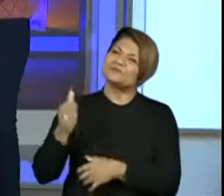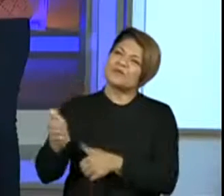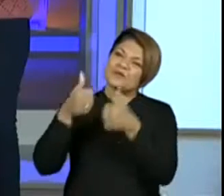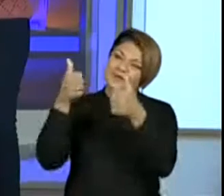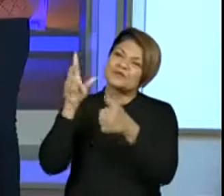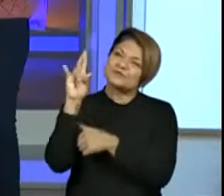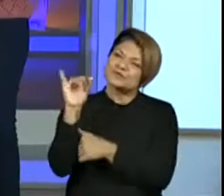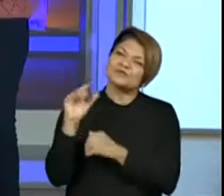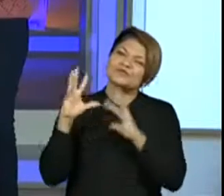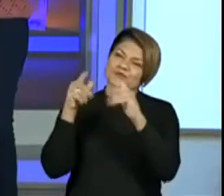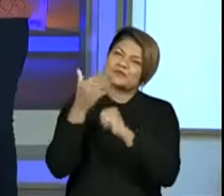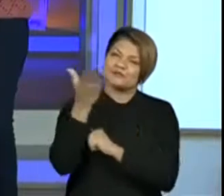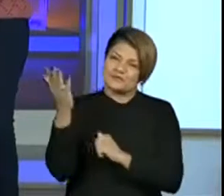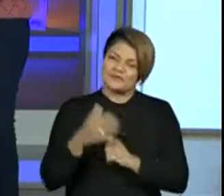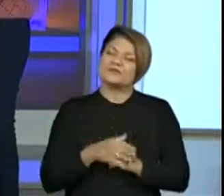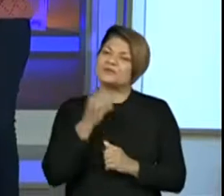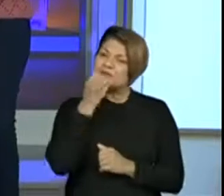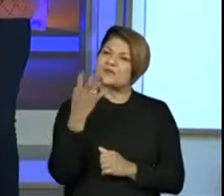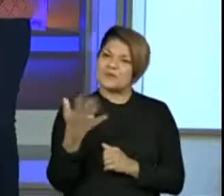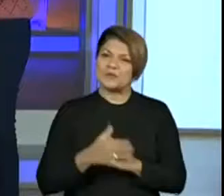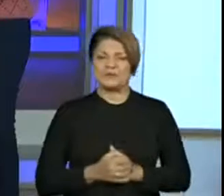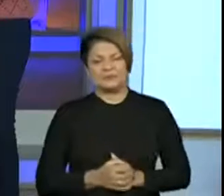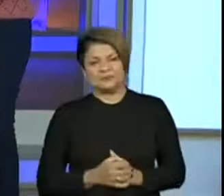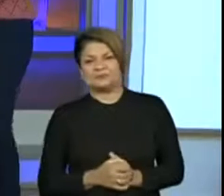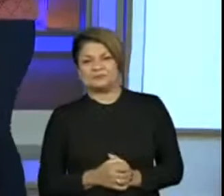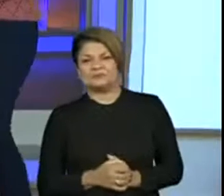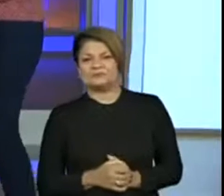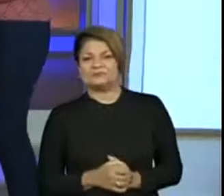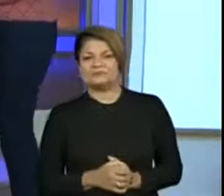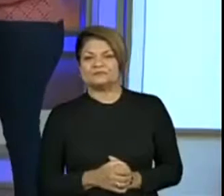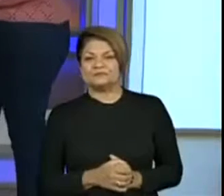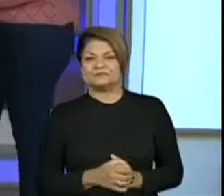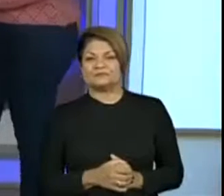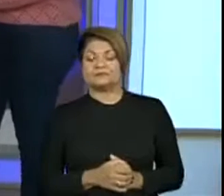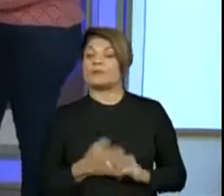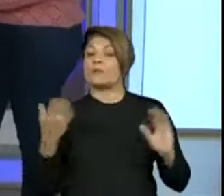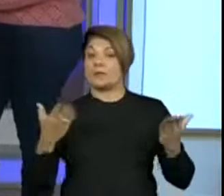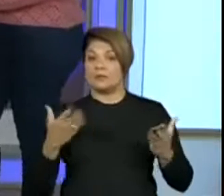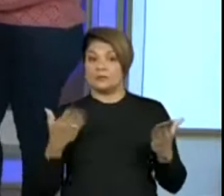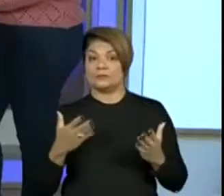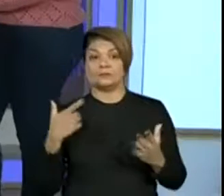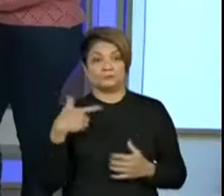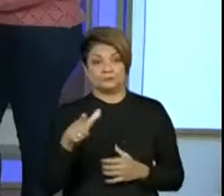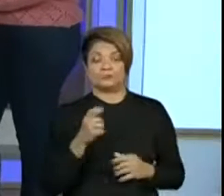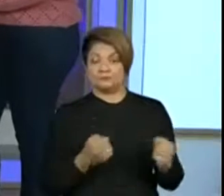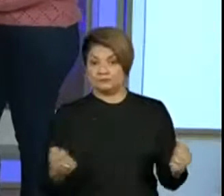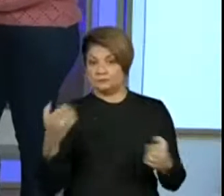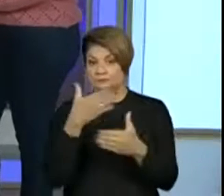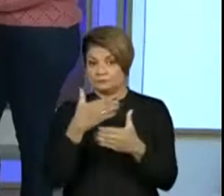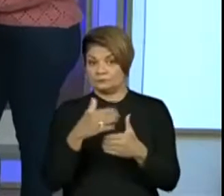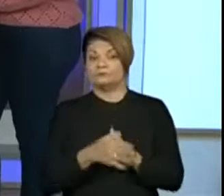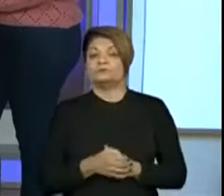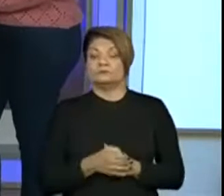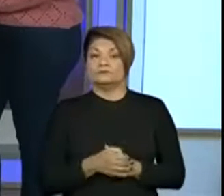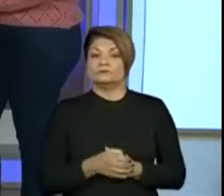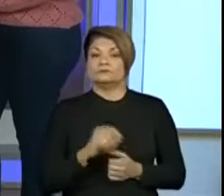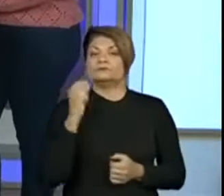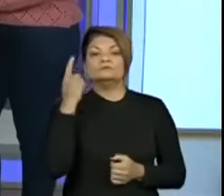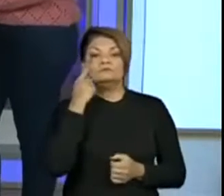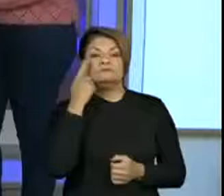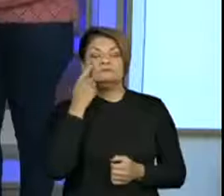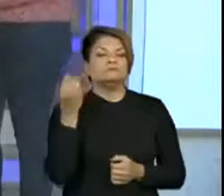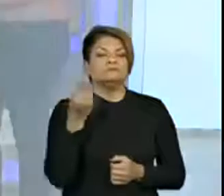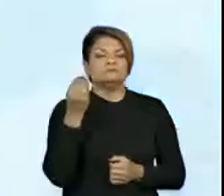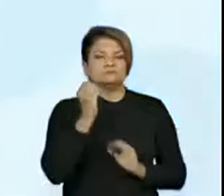vocês. É muito bom tê-los conosco, viu? Vamos então agora para a nossa próxima tela? E vamos pensar aí um pouquinho já nas